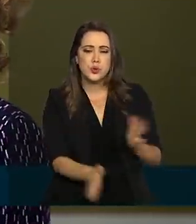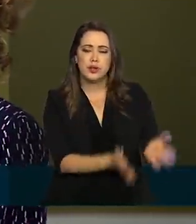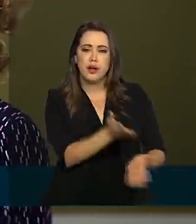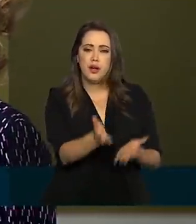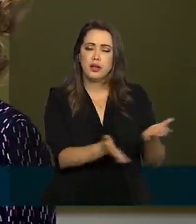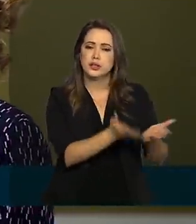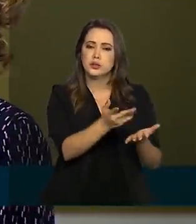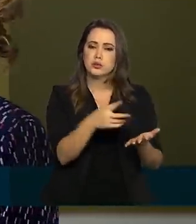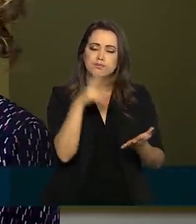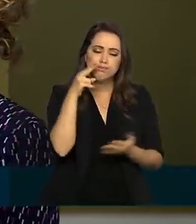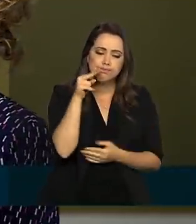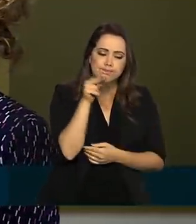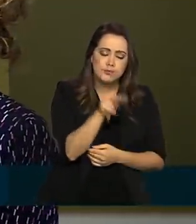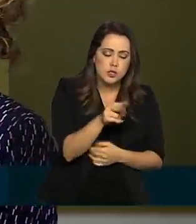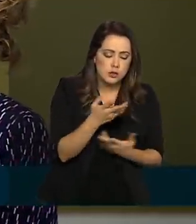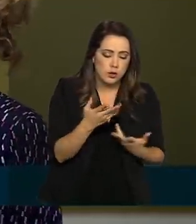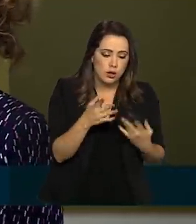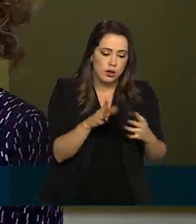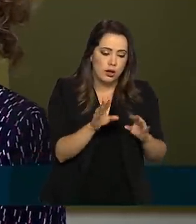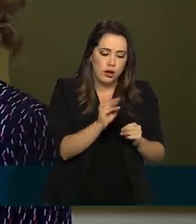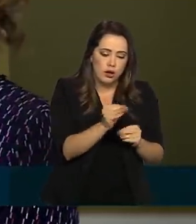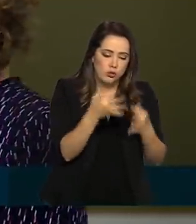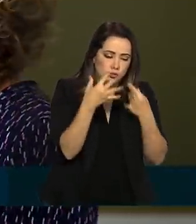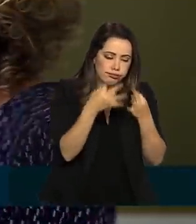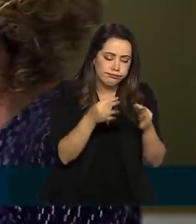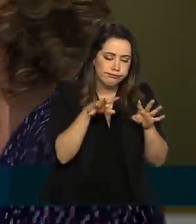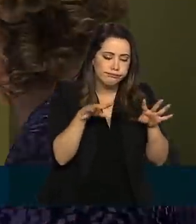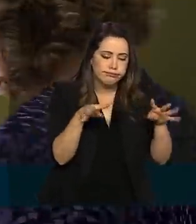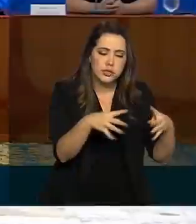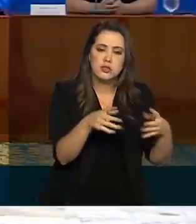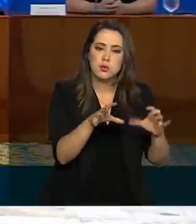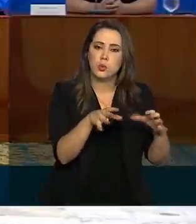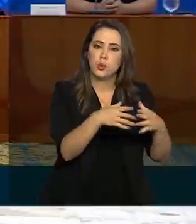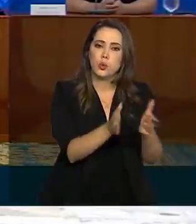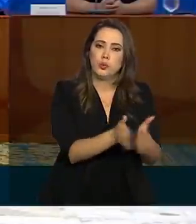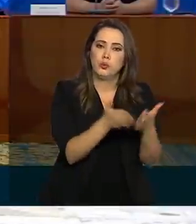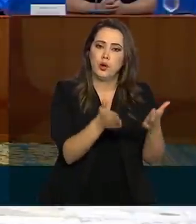olhar mais atencioso. Obrigada.